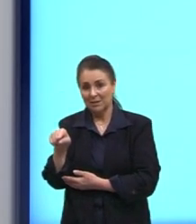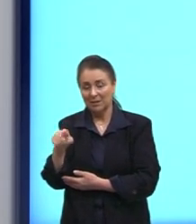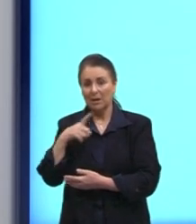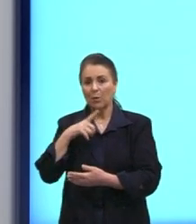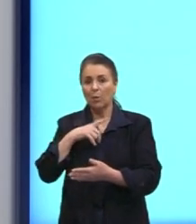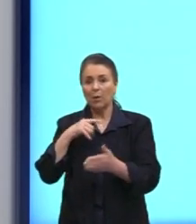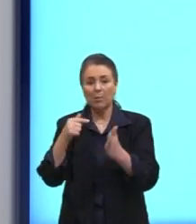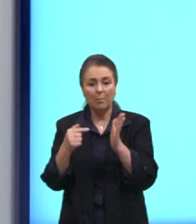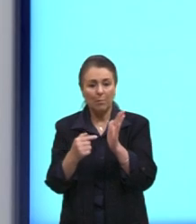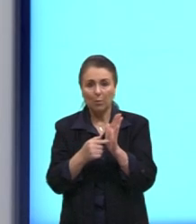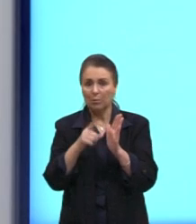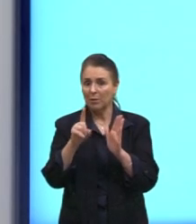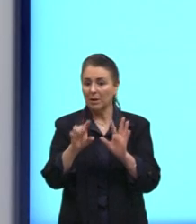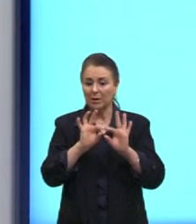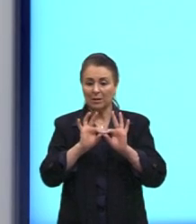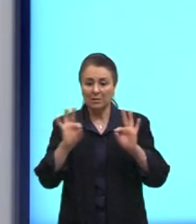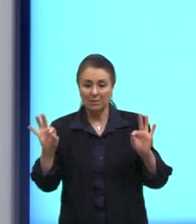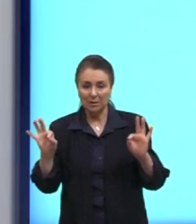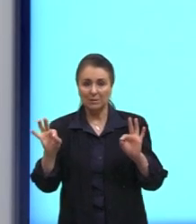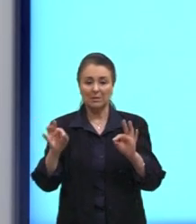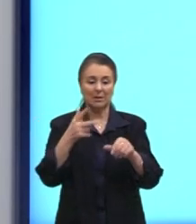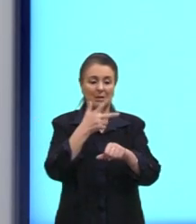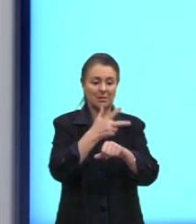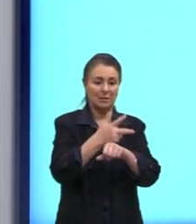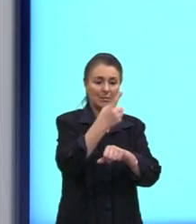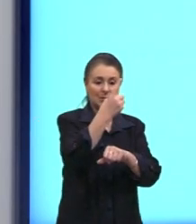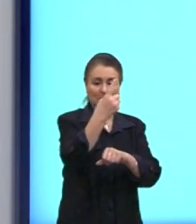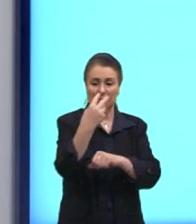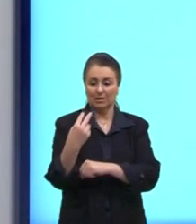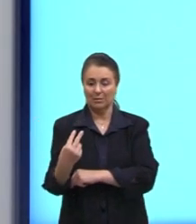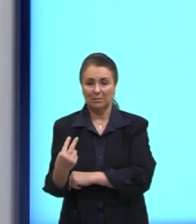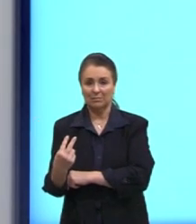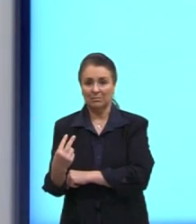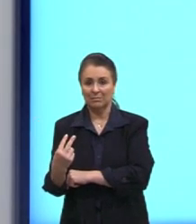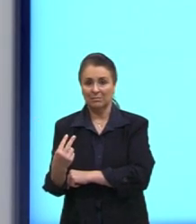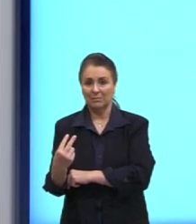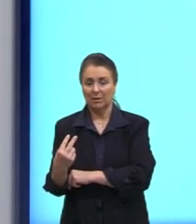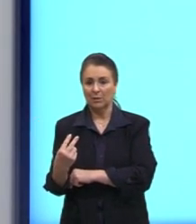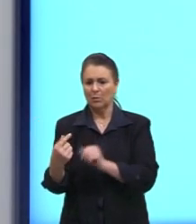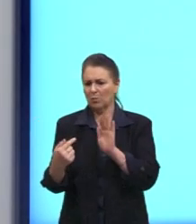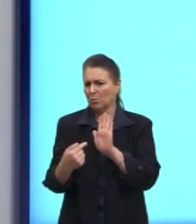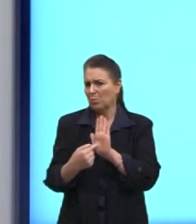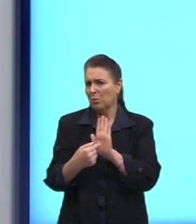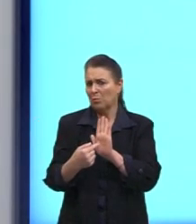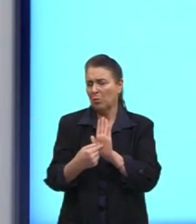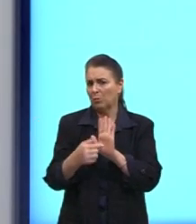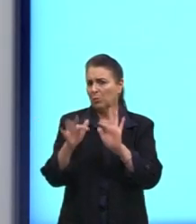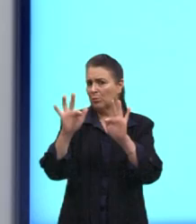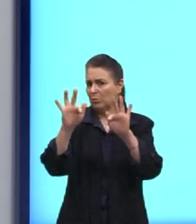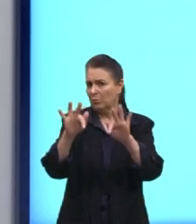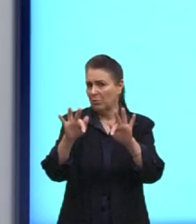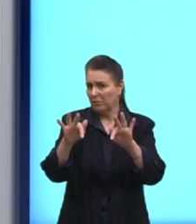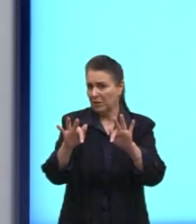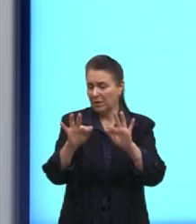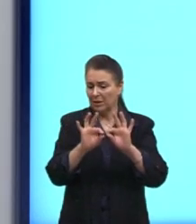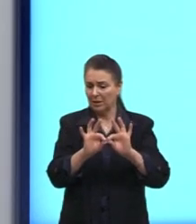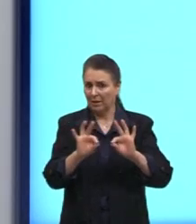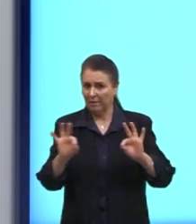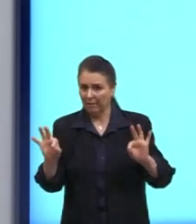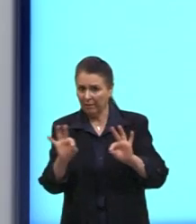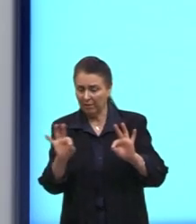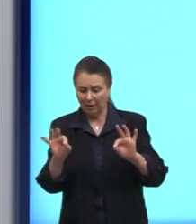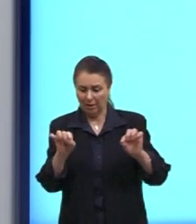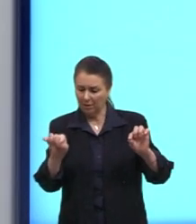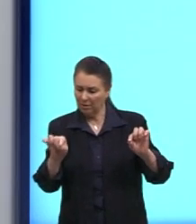ele vai ser equidistante da câmera 1 e da câmera 2. Se eu pegar um ponto lá no finalzinho da reta, ela vai ter a